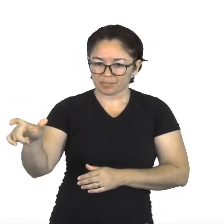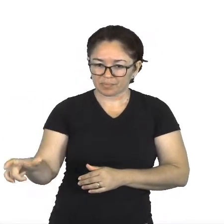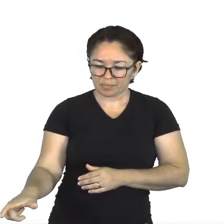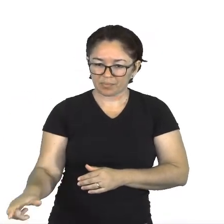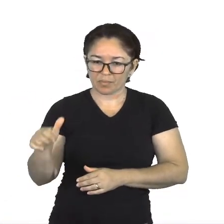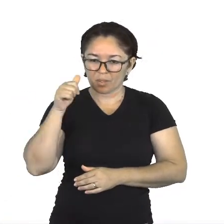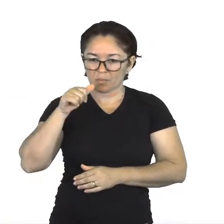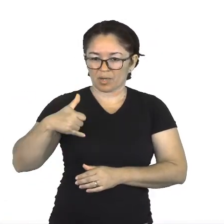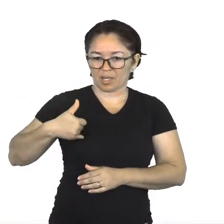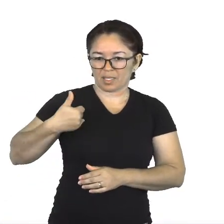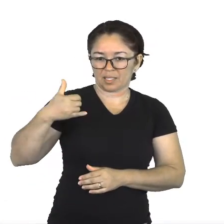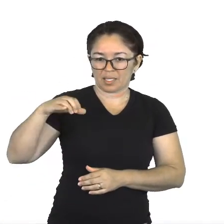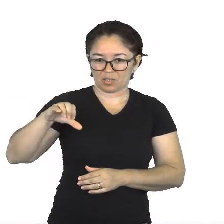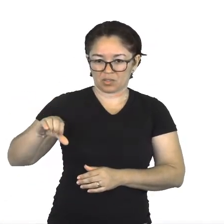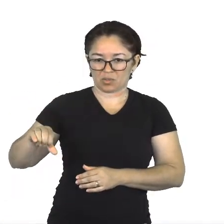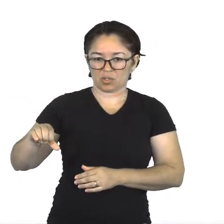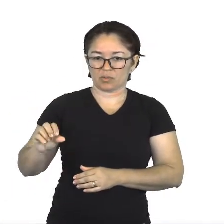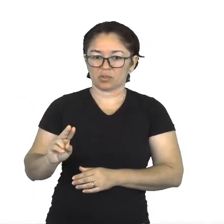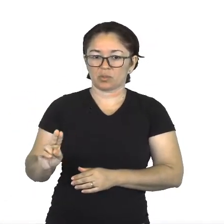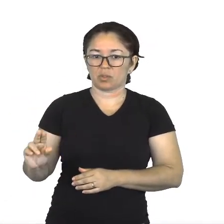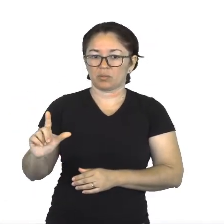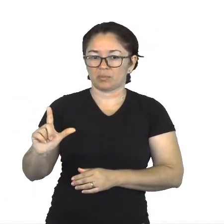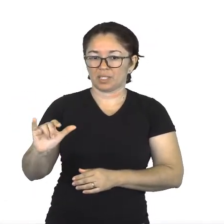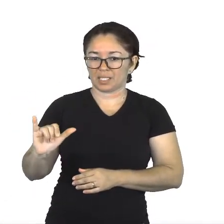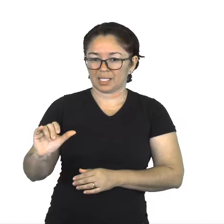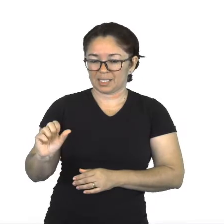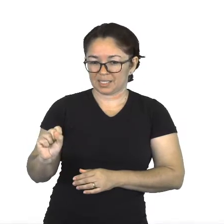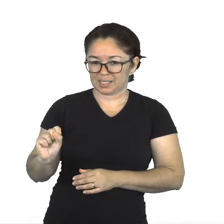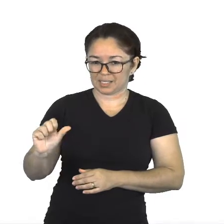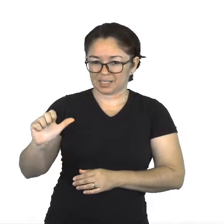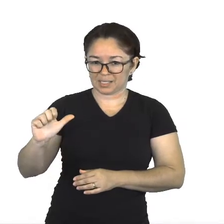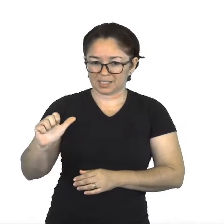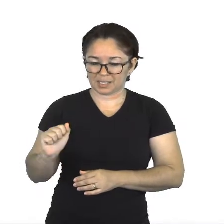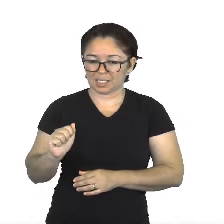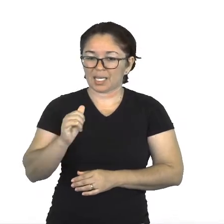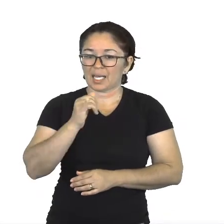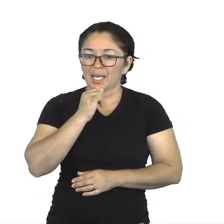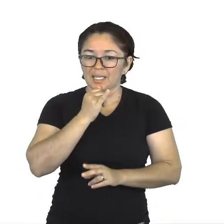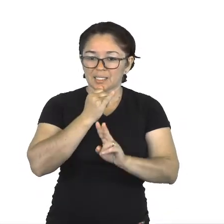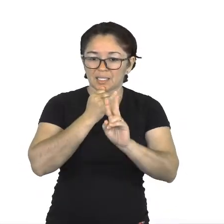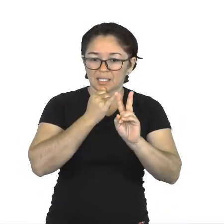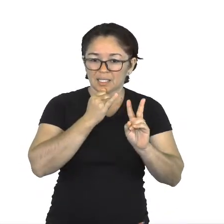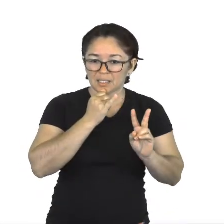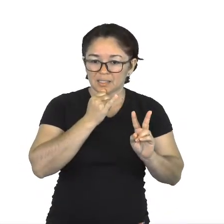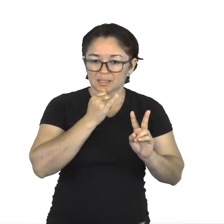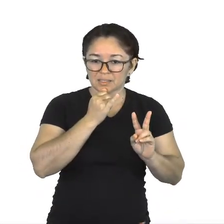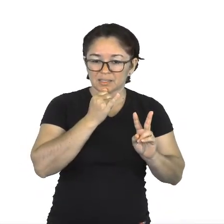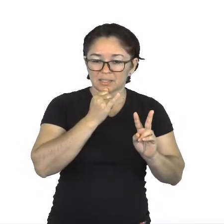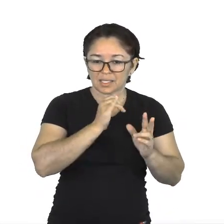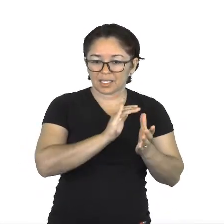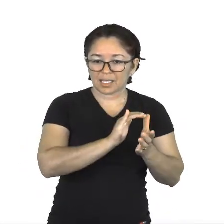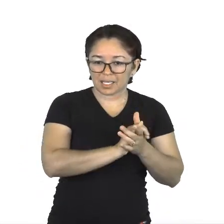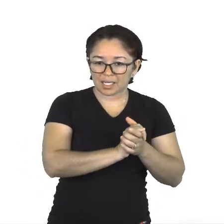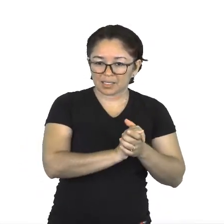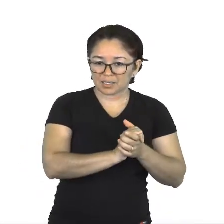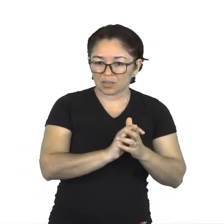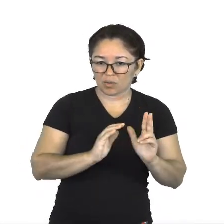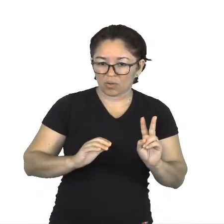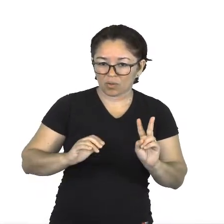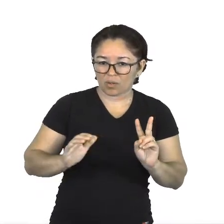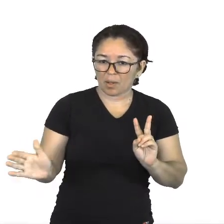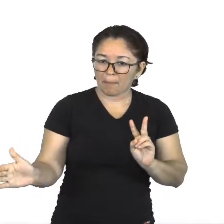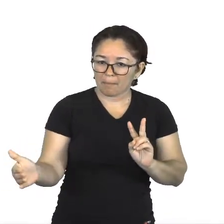Meminger, que acabou de ser adotada pelo casal Hans e Rosa Huberman,